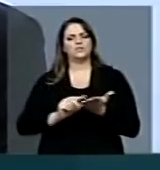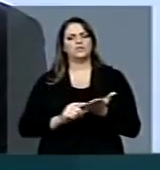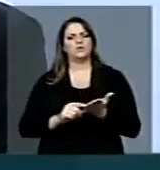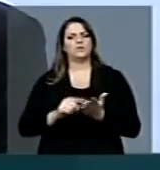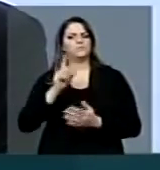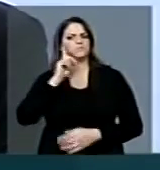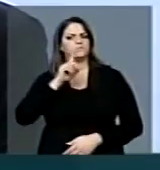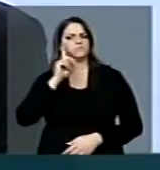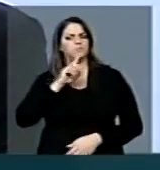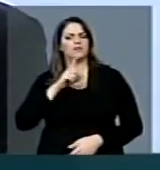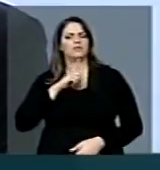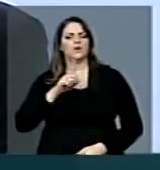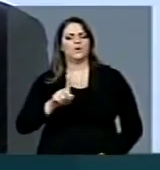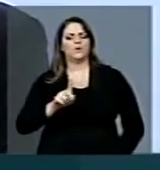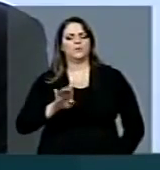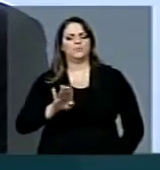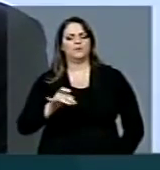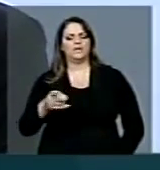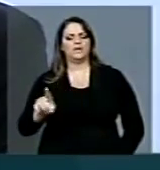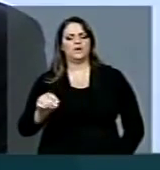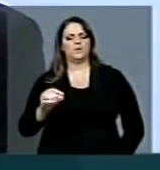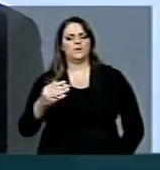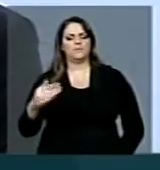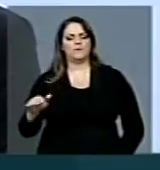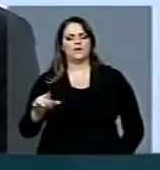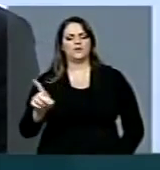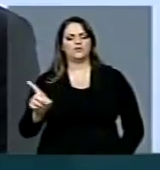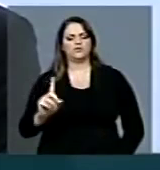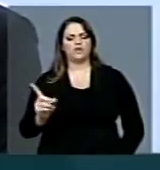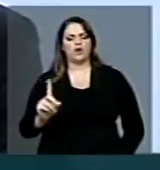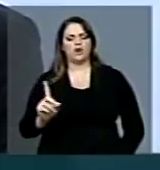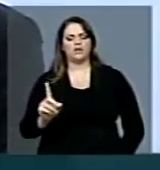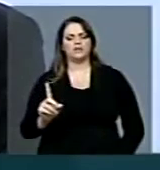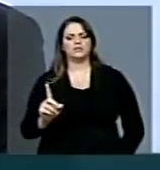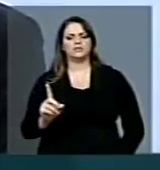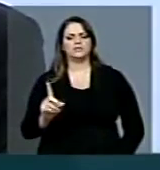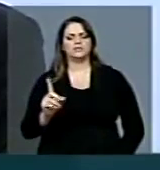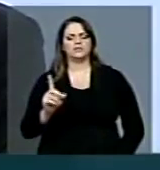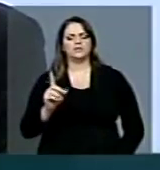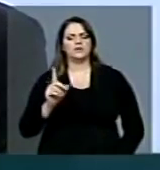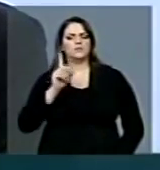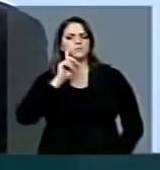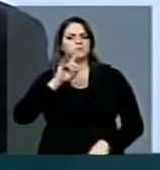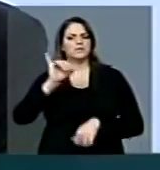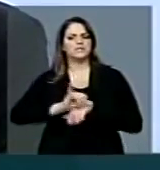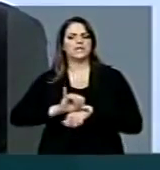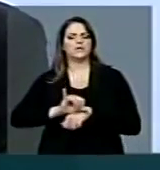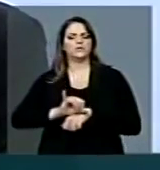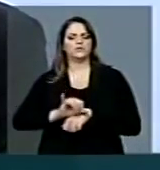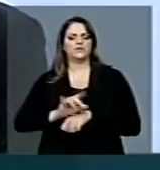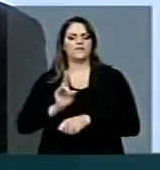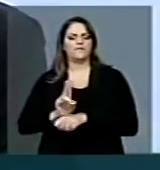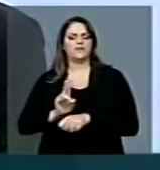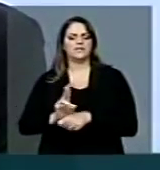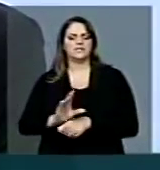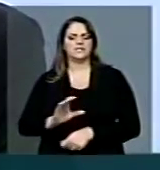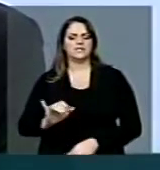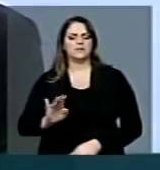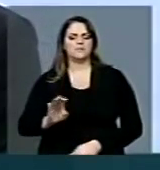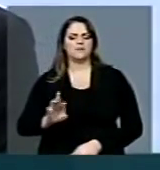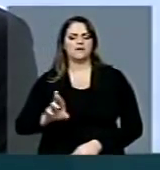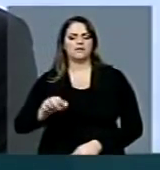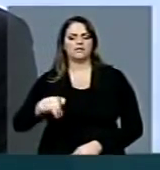fazendo um aporte de um bilhão e meio de dólares, certo? No seu centro de defesa cibernética, para,